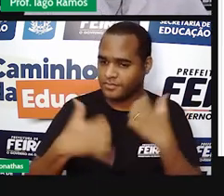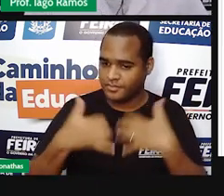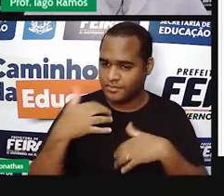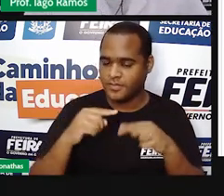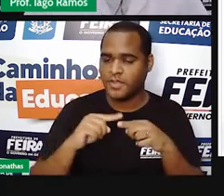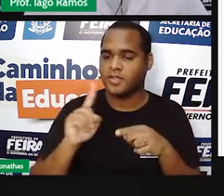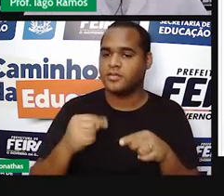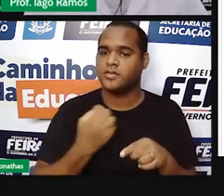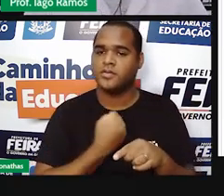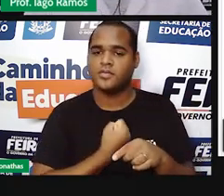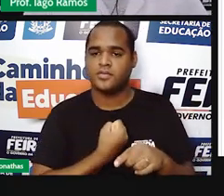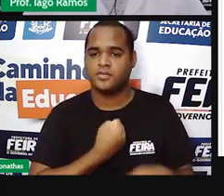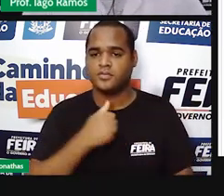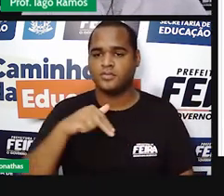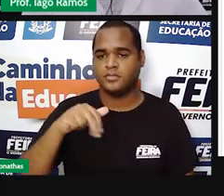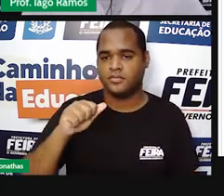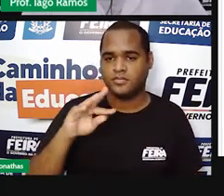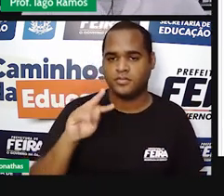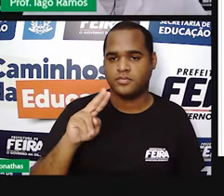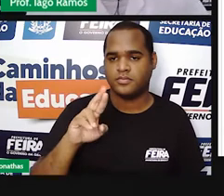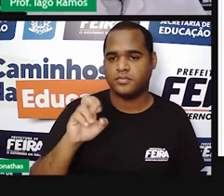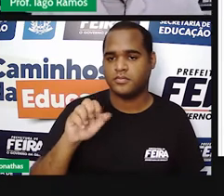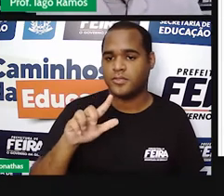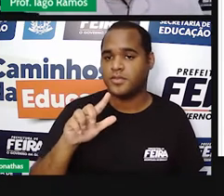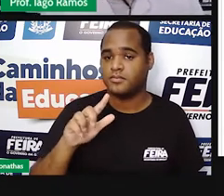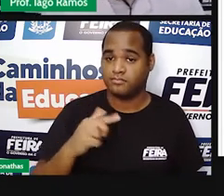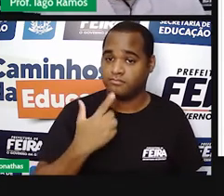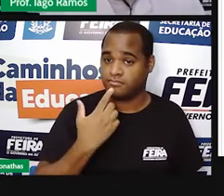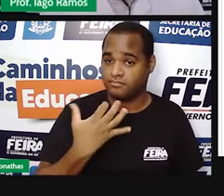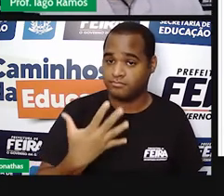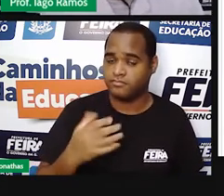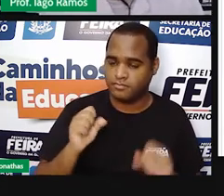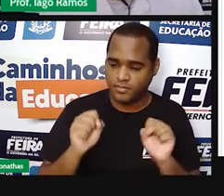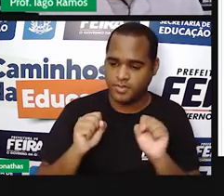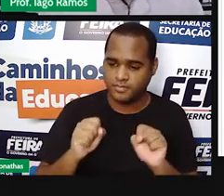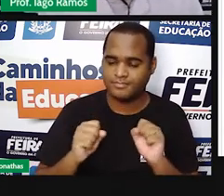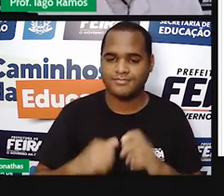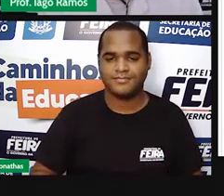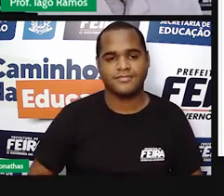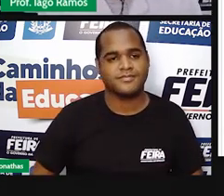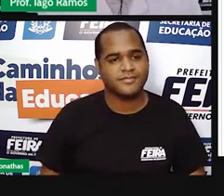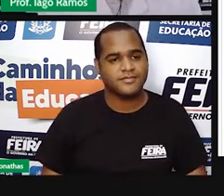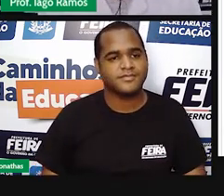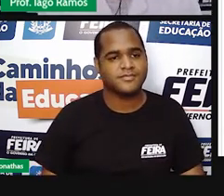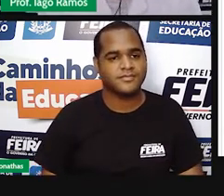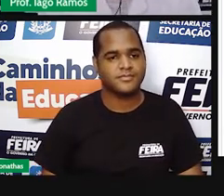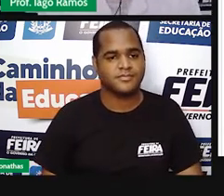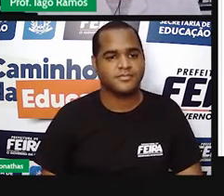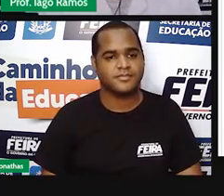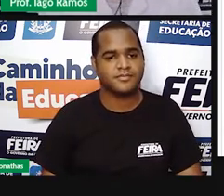naturais. Olha só, números